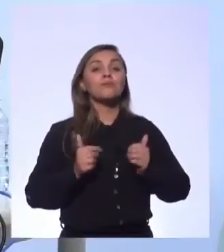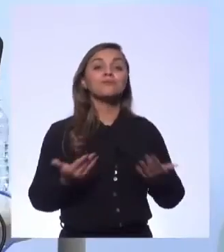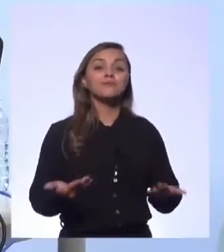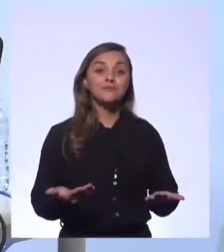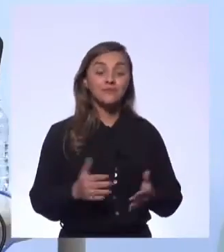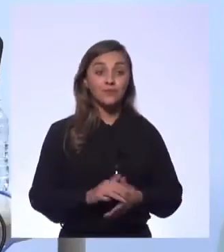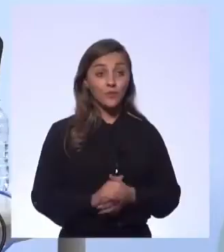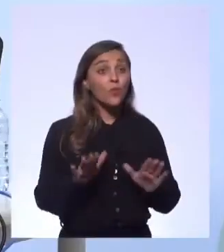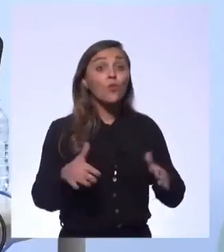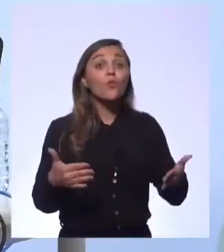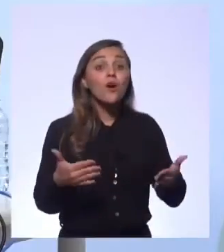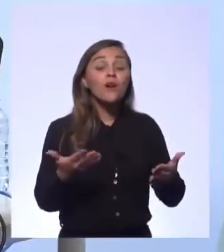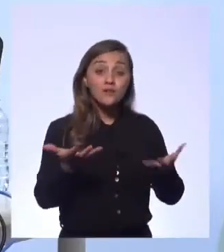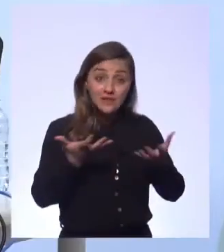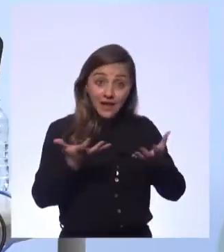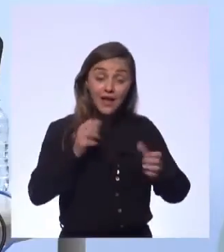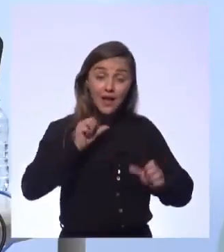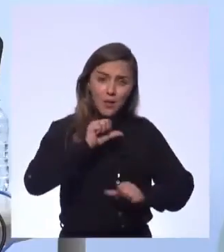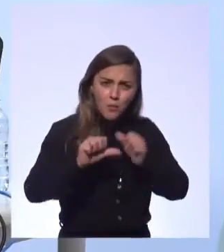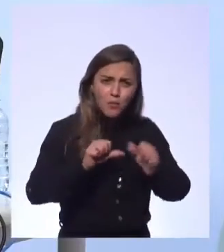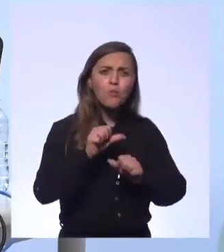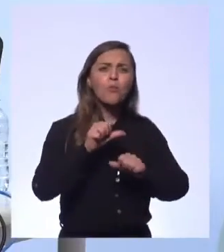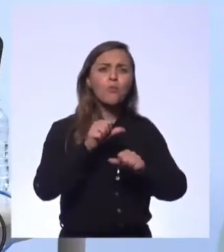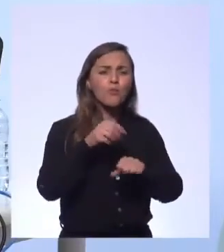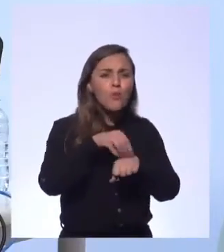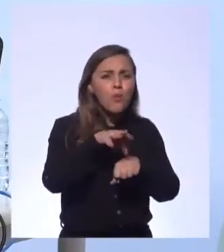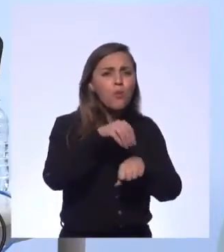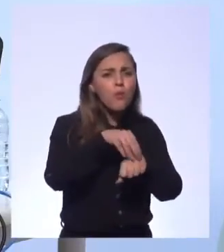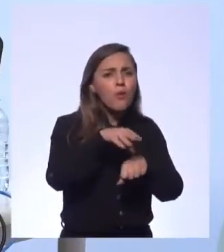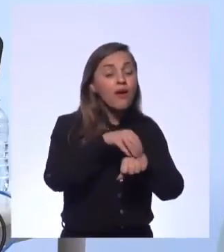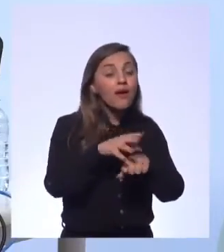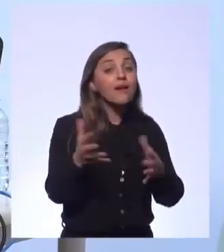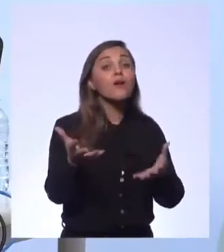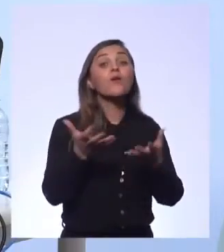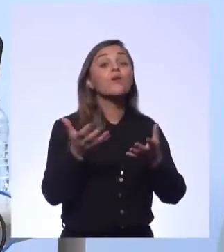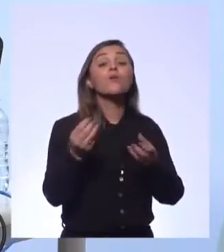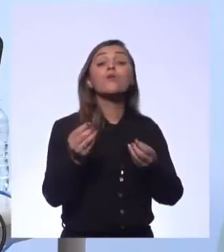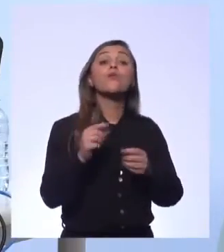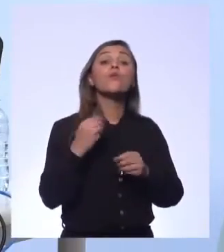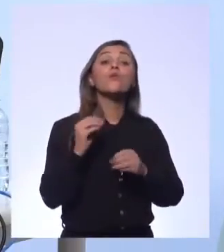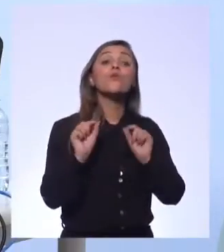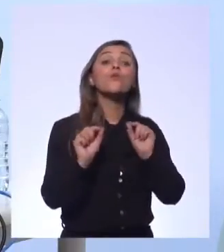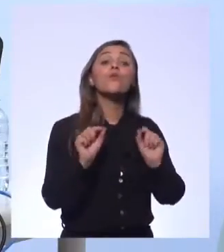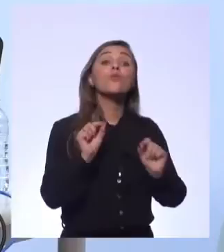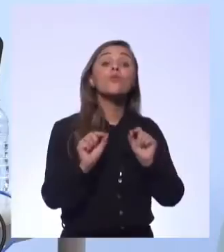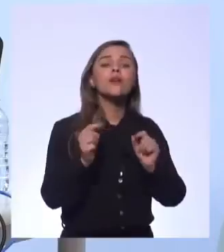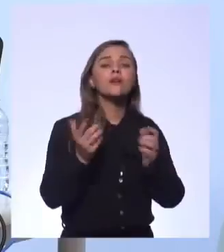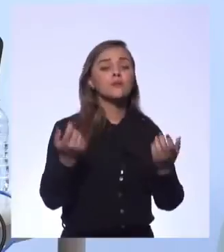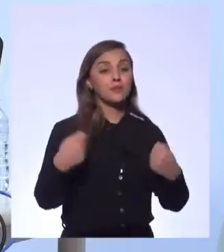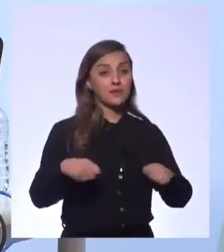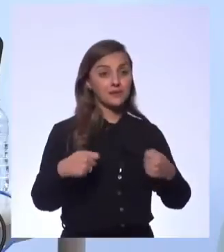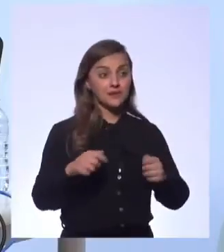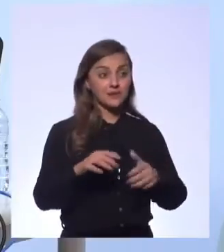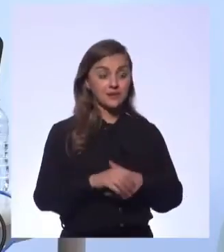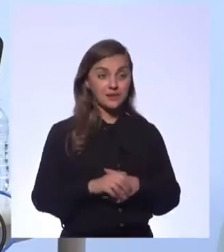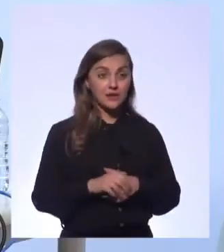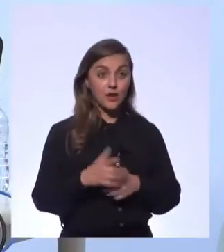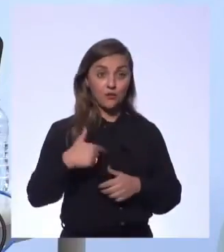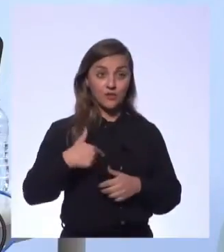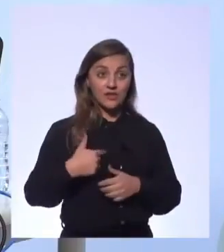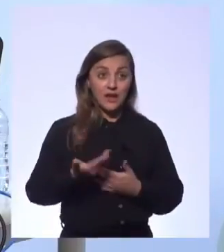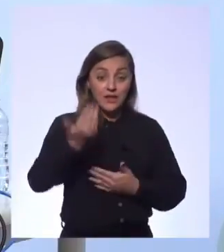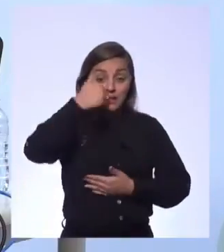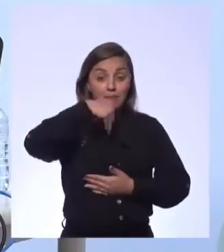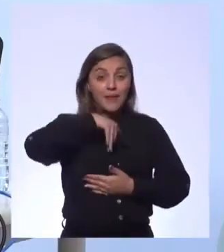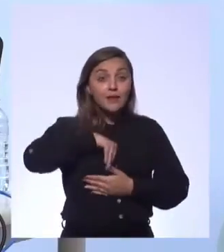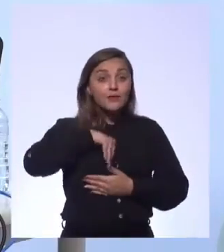E para você ser o promotor dessa transformação, o que você tem que ter? Você tem que reunir tudo aquilo que você tem, tudo aquilo